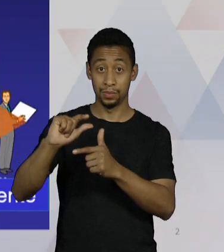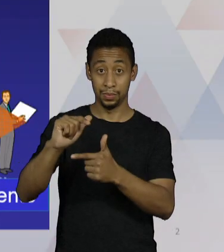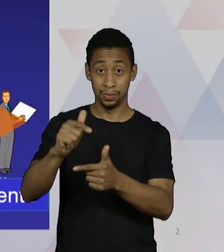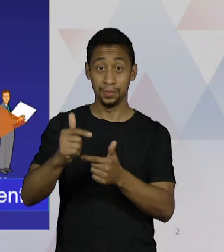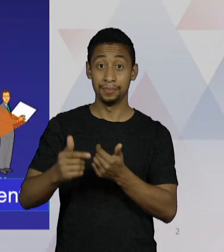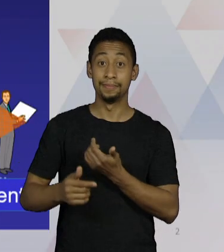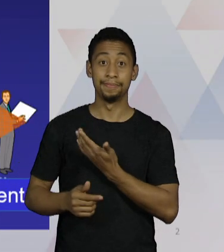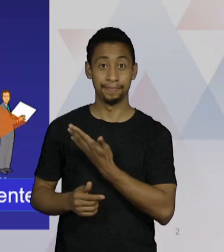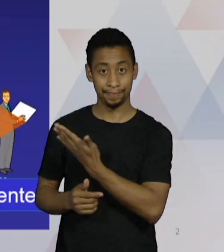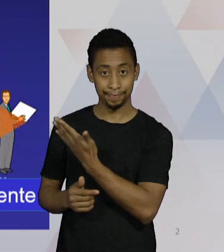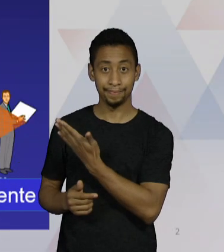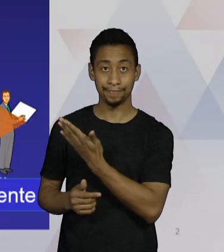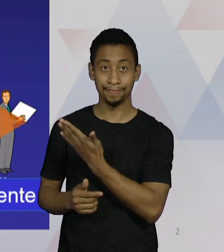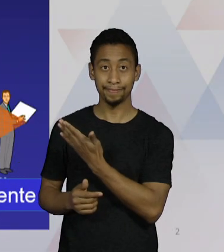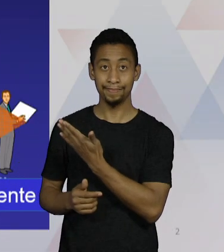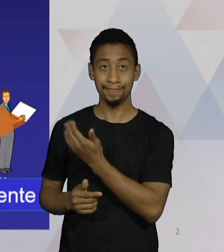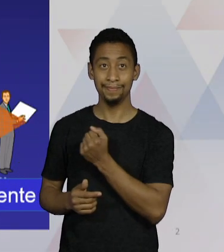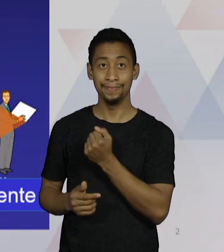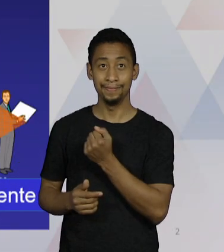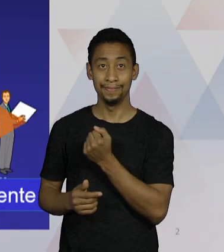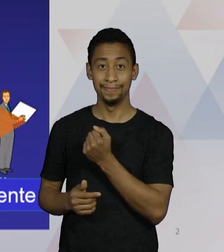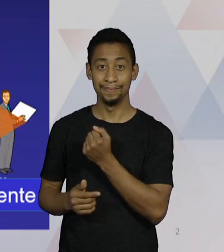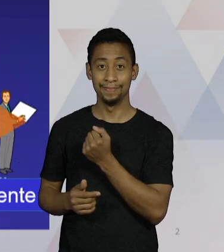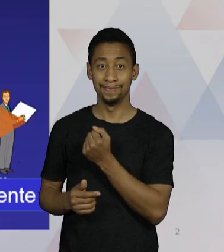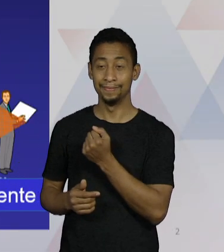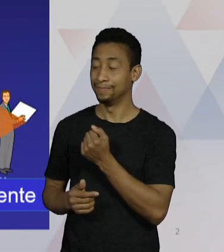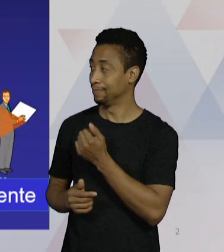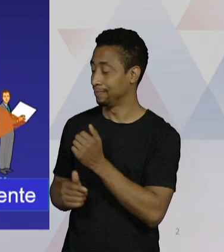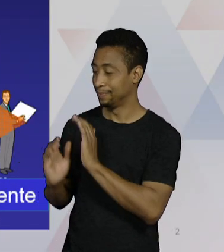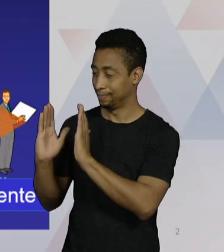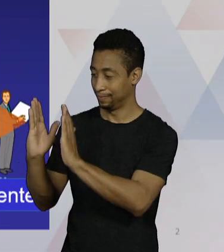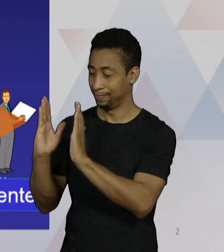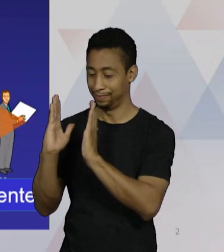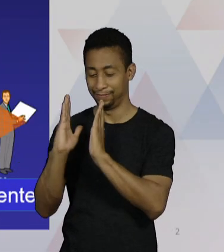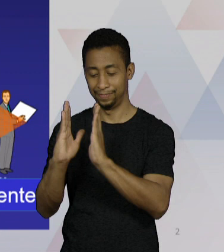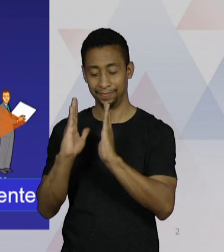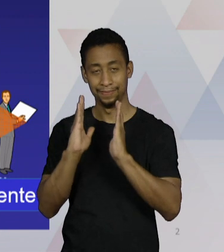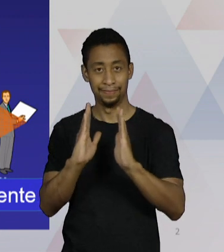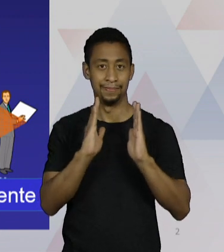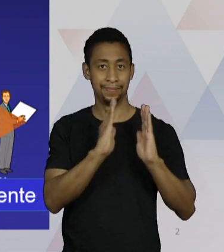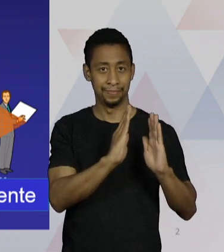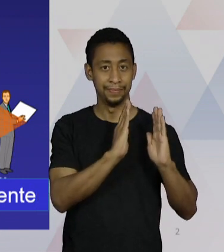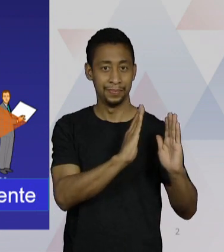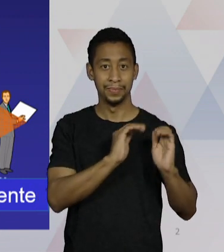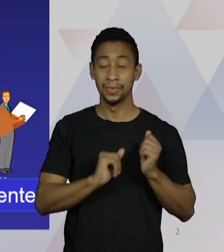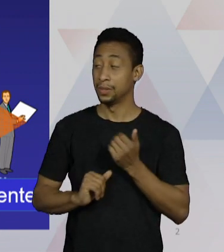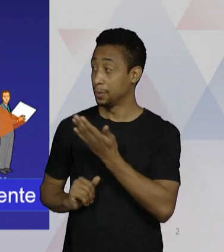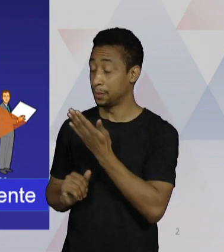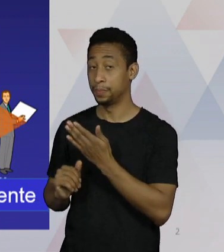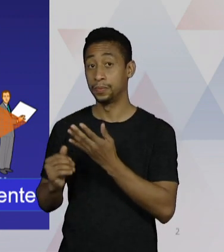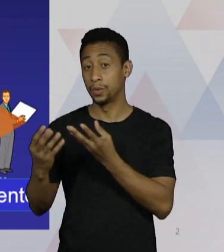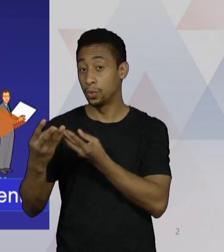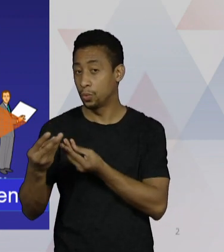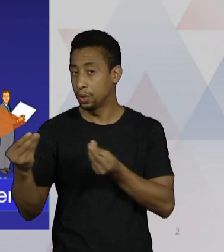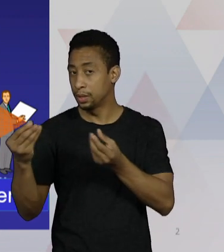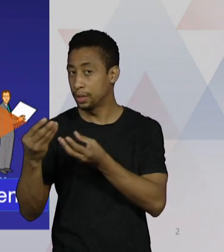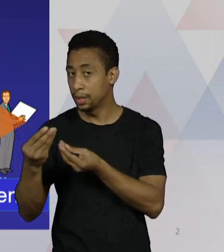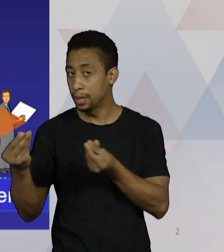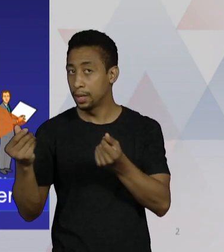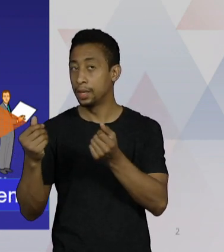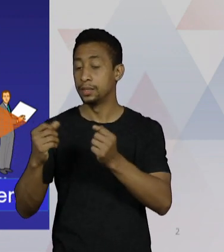visão por áreas da empresa, ou seja, eu visualizo a área de qualidade, de manufatura,